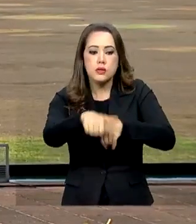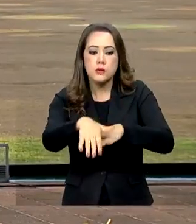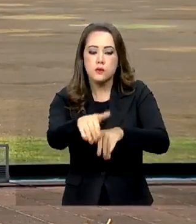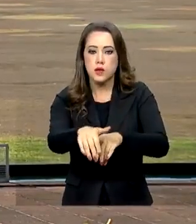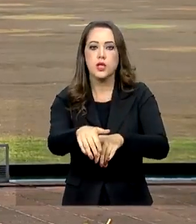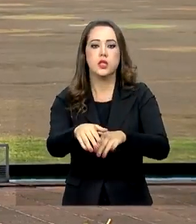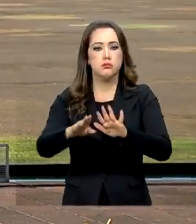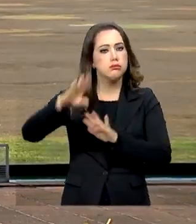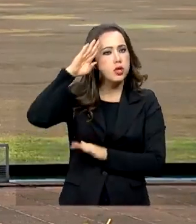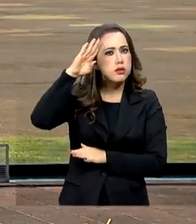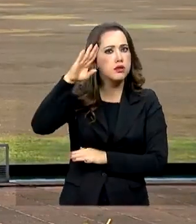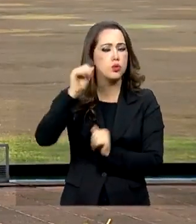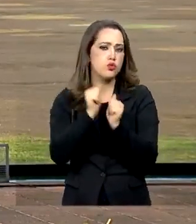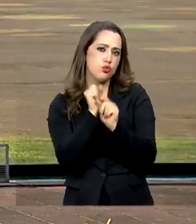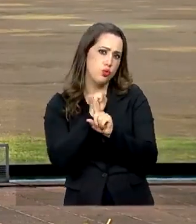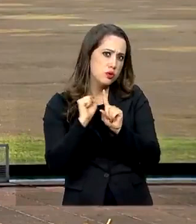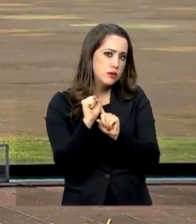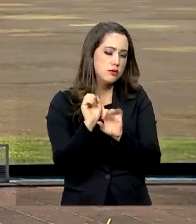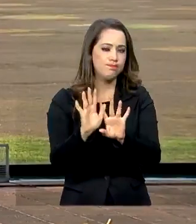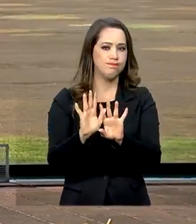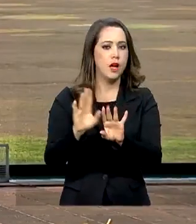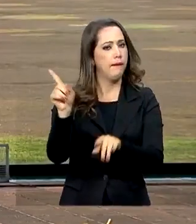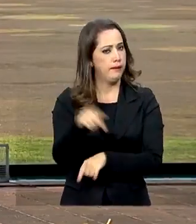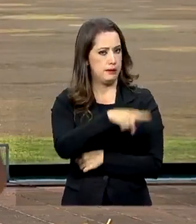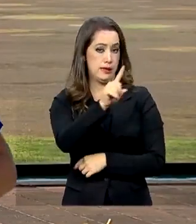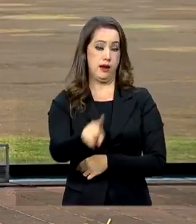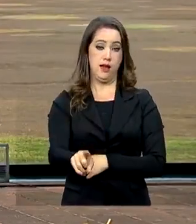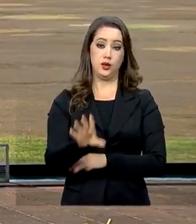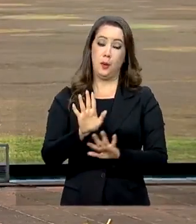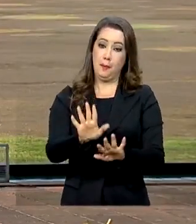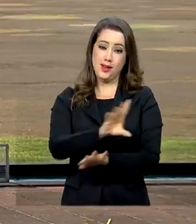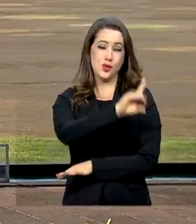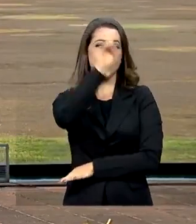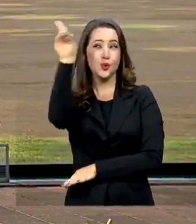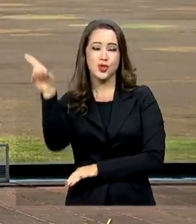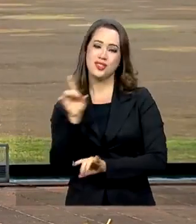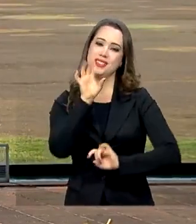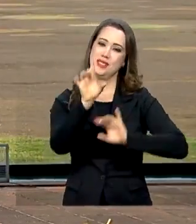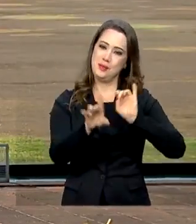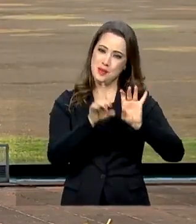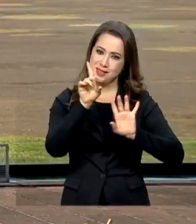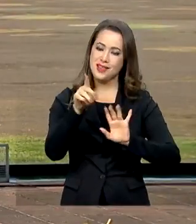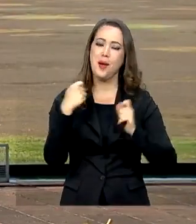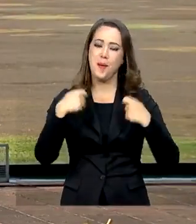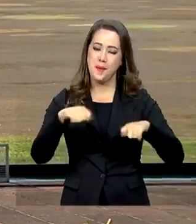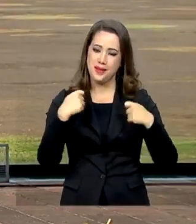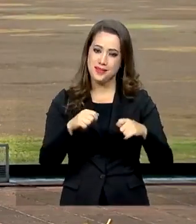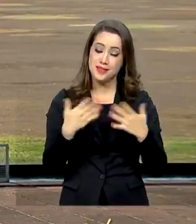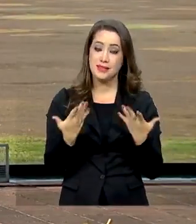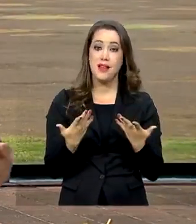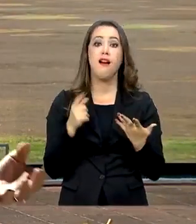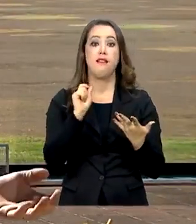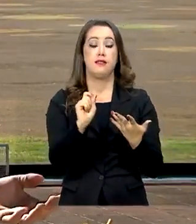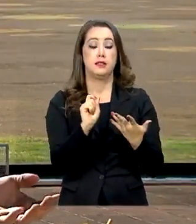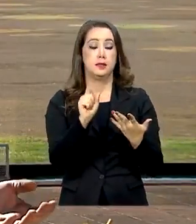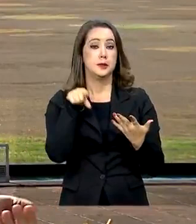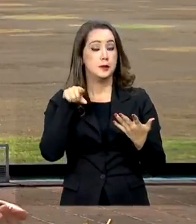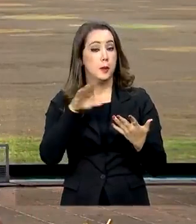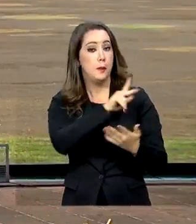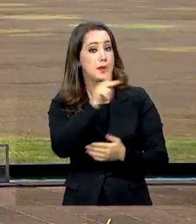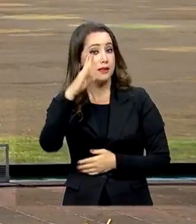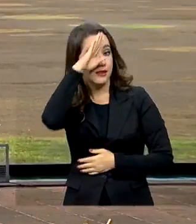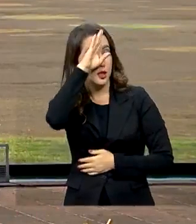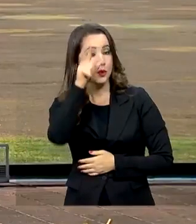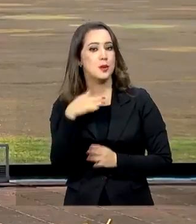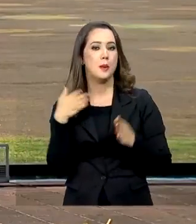e militares foi cancelado. Mas, para não deixar passar a data em branco, o presidente Jair Bolsonaro participou da cerimônia de